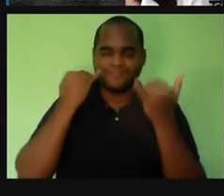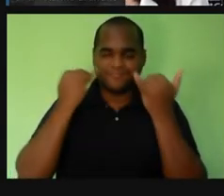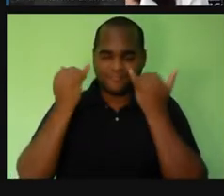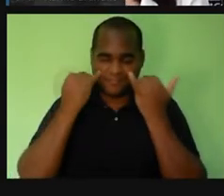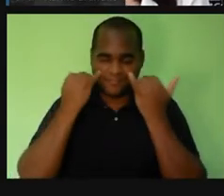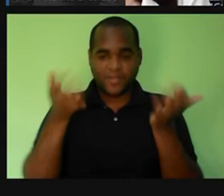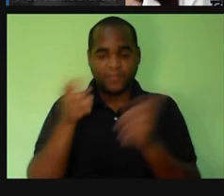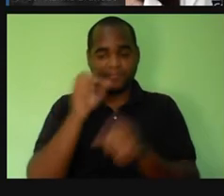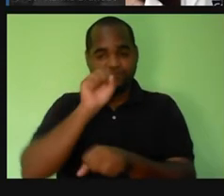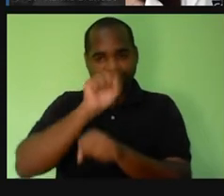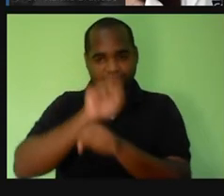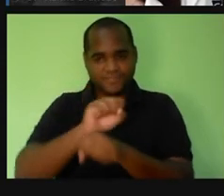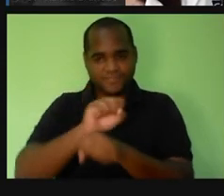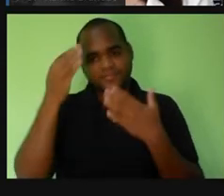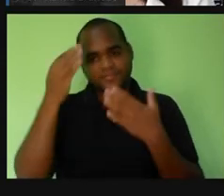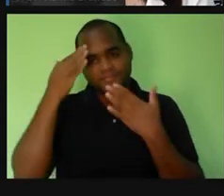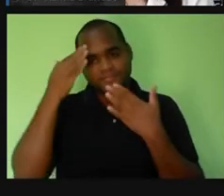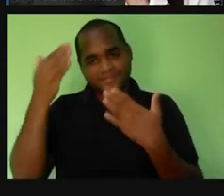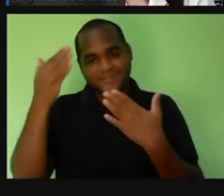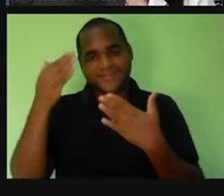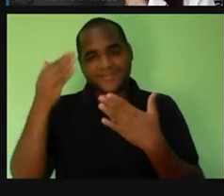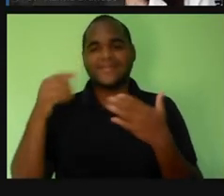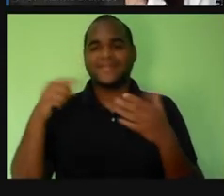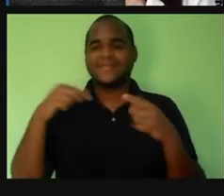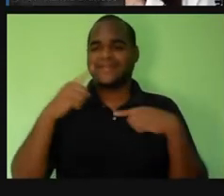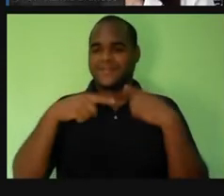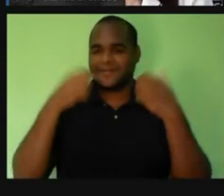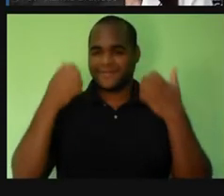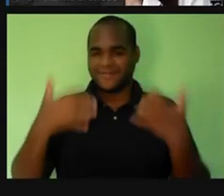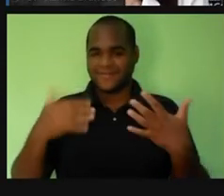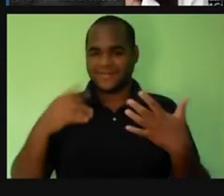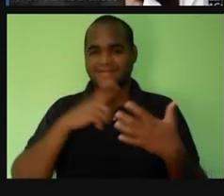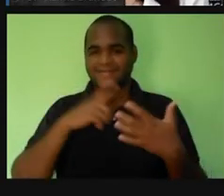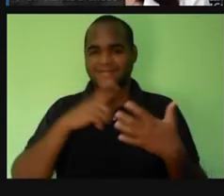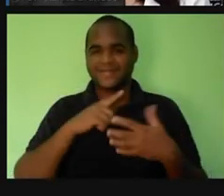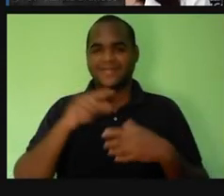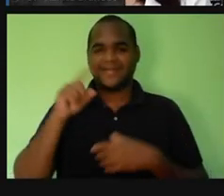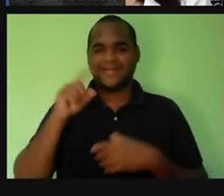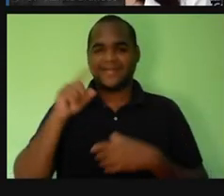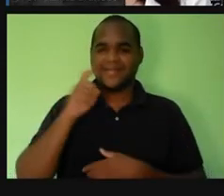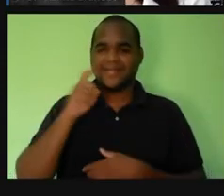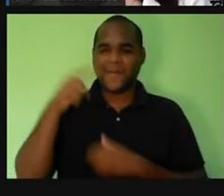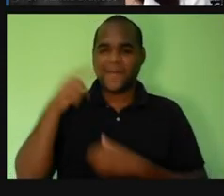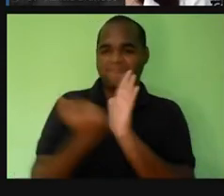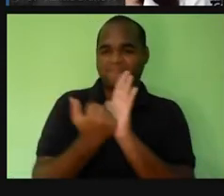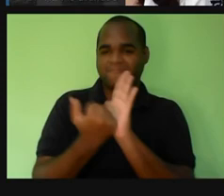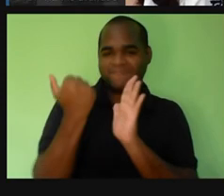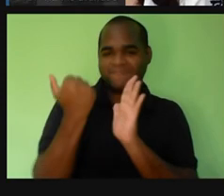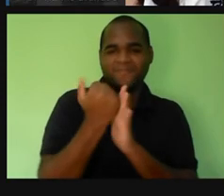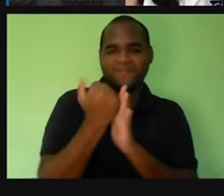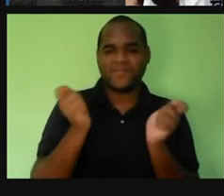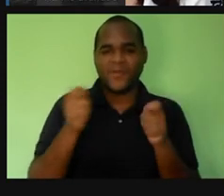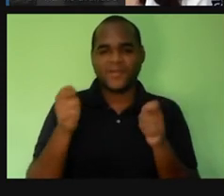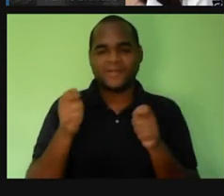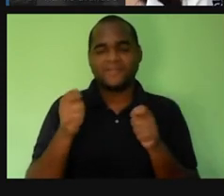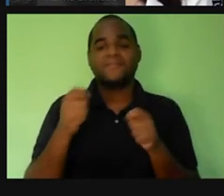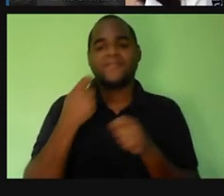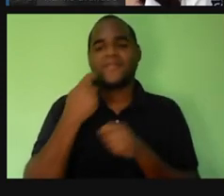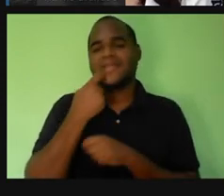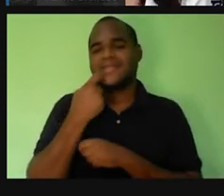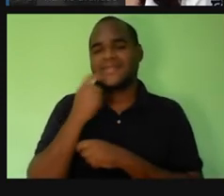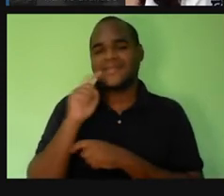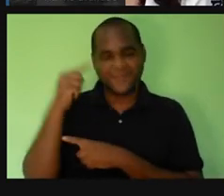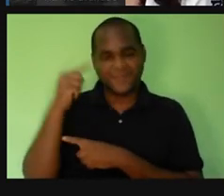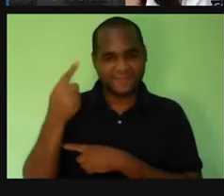aqui e agradeço até vocês me aguentarem esse momento, né? Numa sexta-feira. Então,